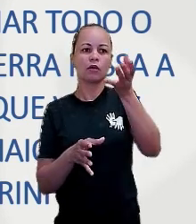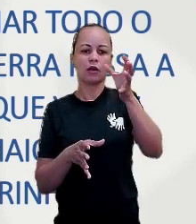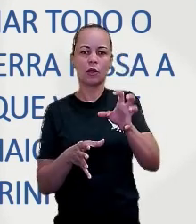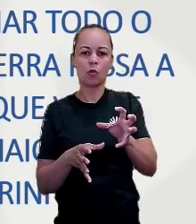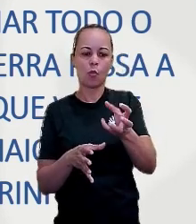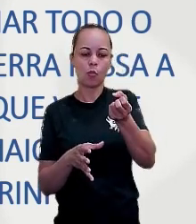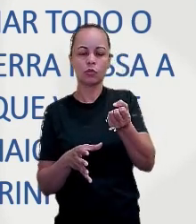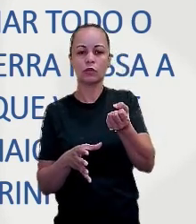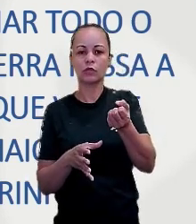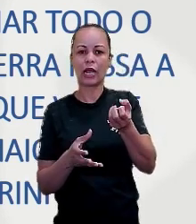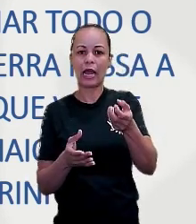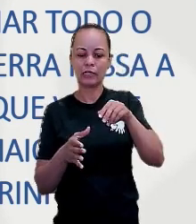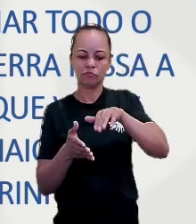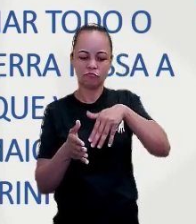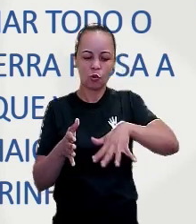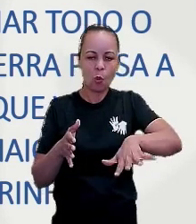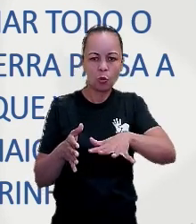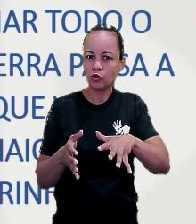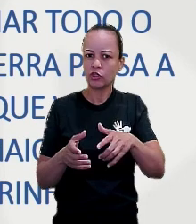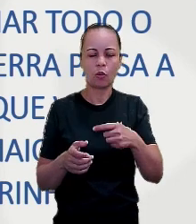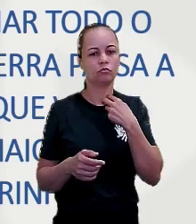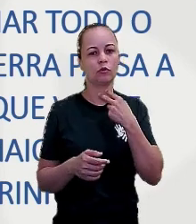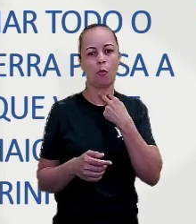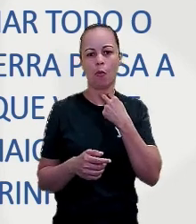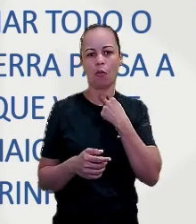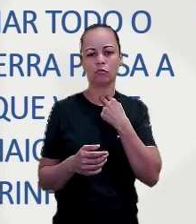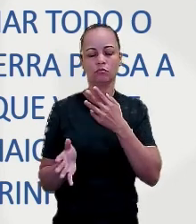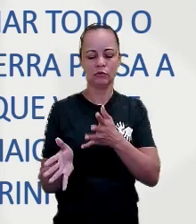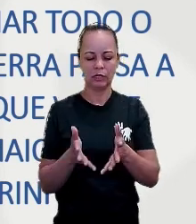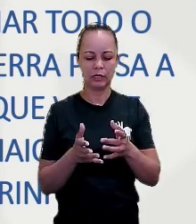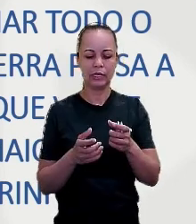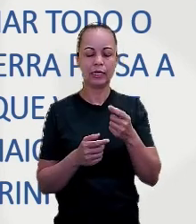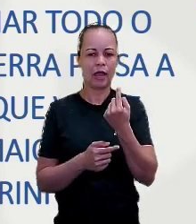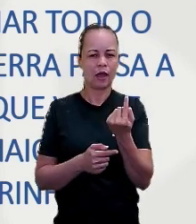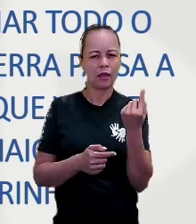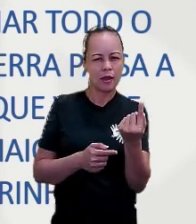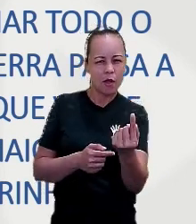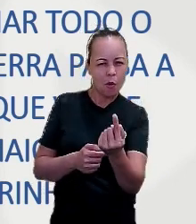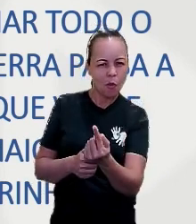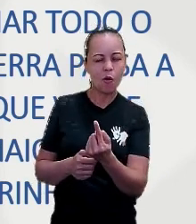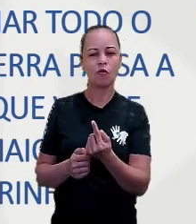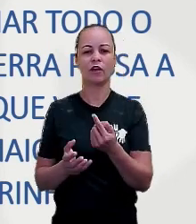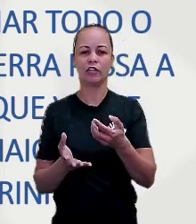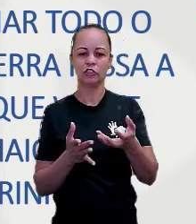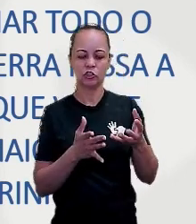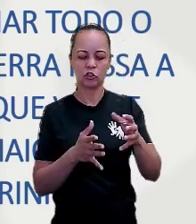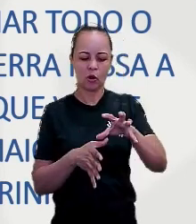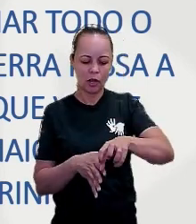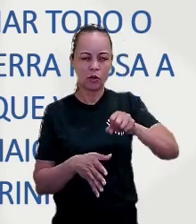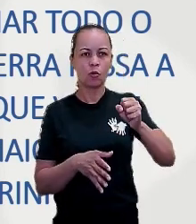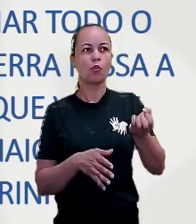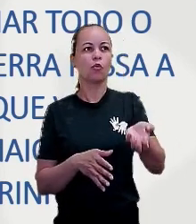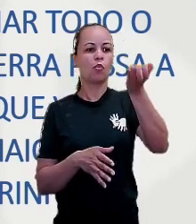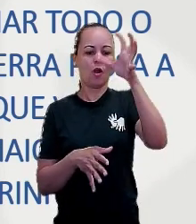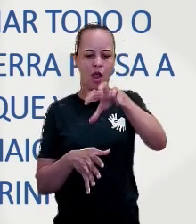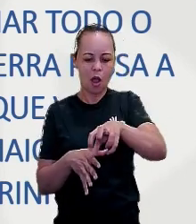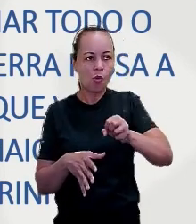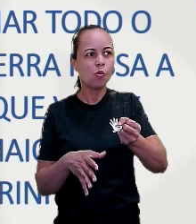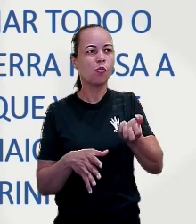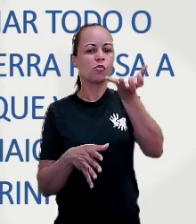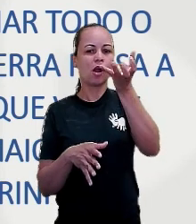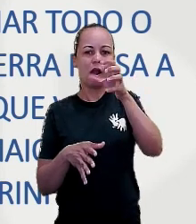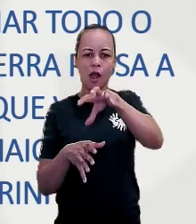uma pessoa por vez. Cada um deve ir jogando até errar ou esvaziar todo o buraco.